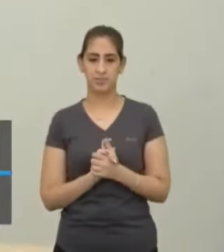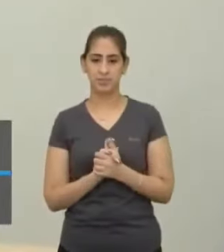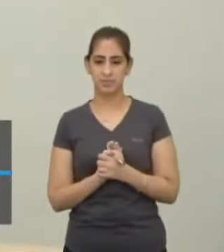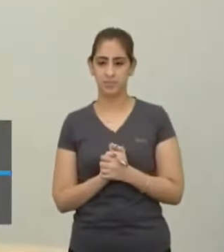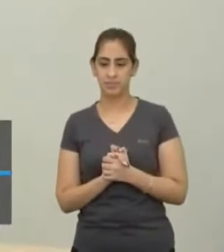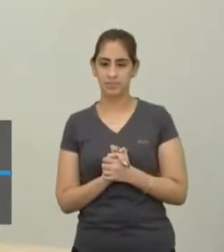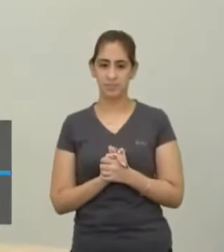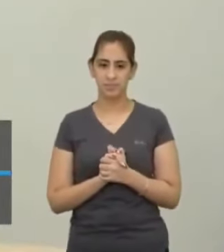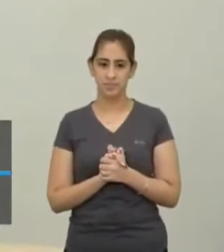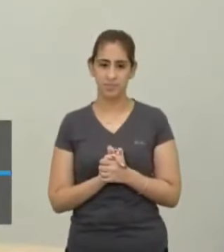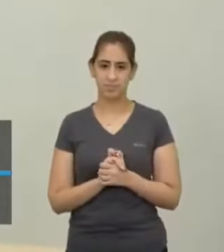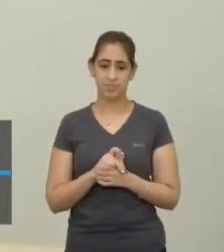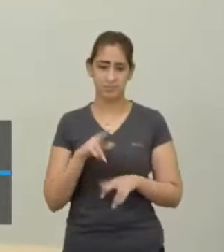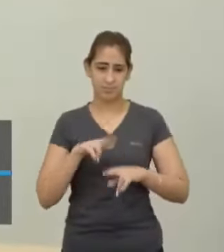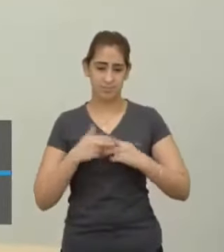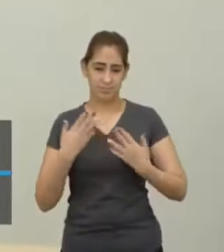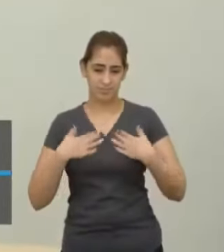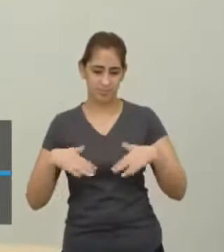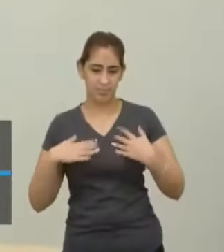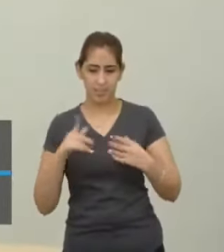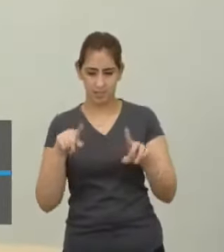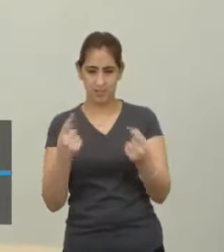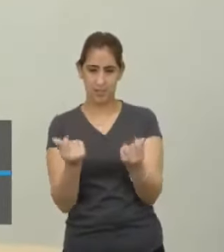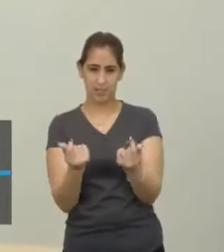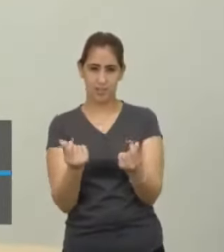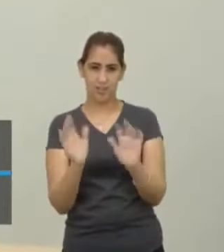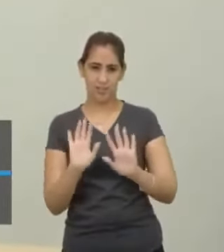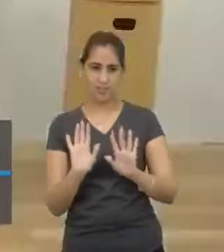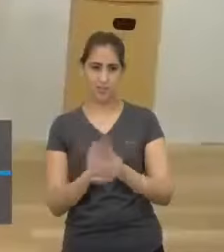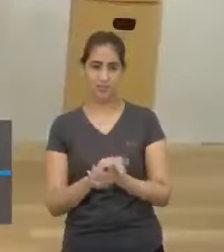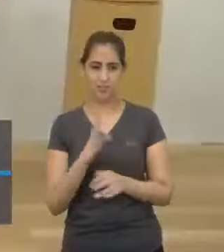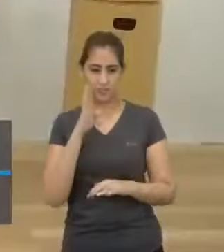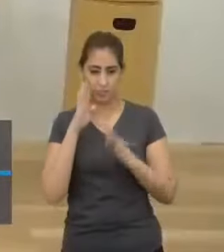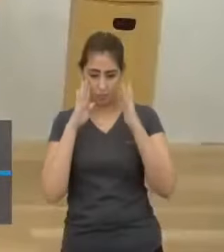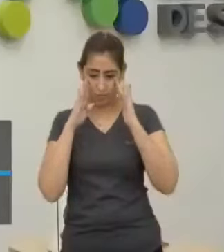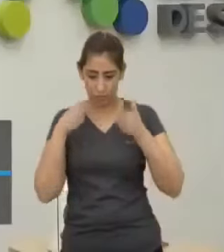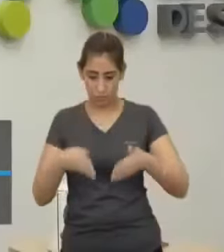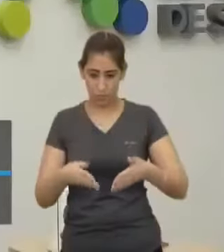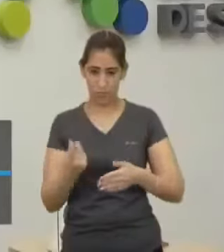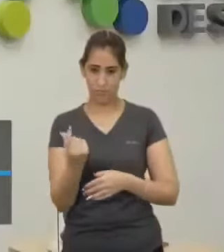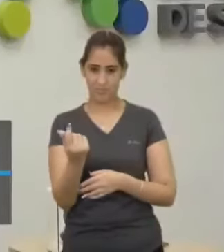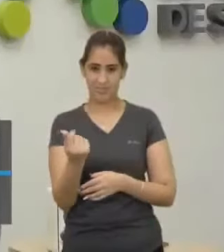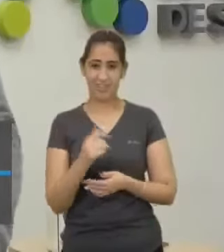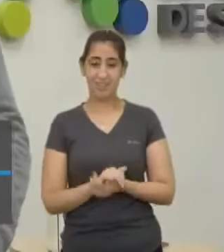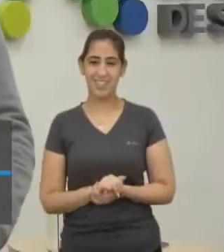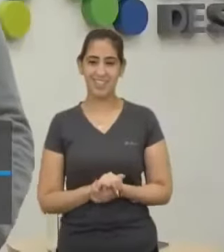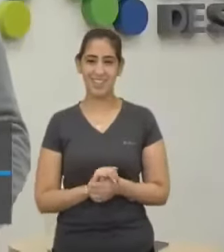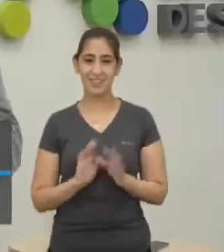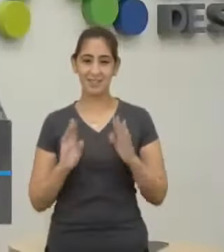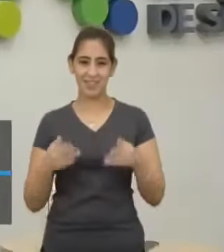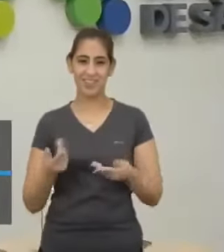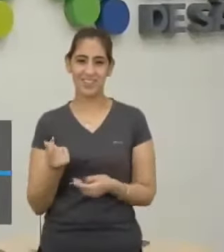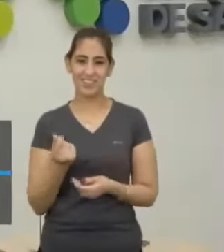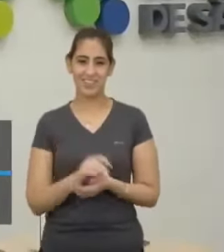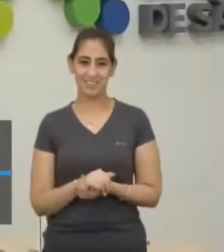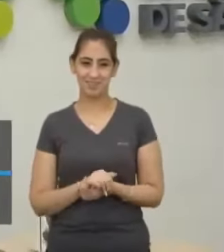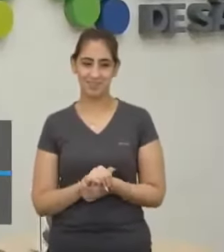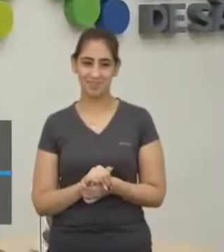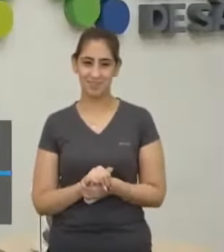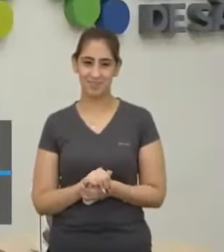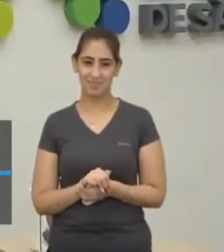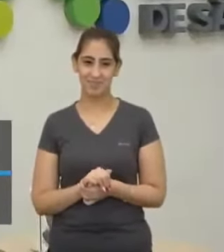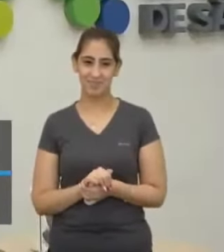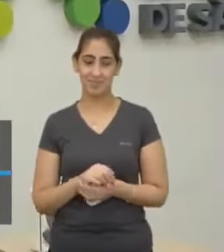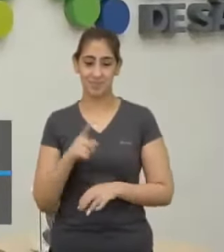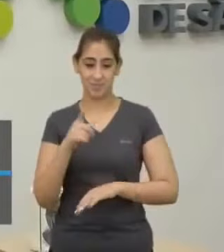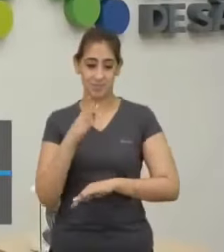caos É grana Isso inclusive ajuda a compreender Por que que os reis